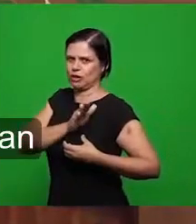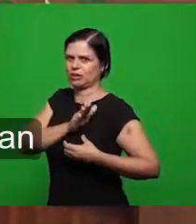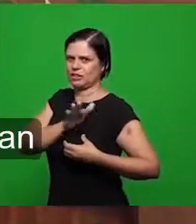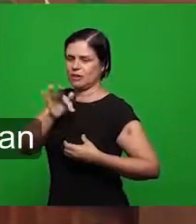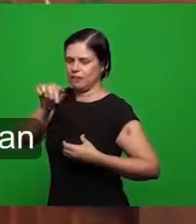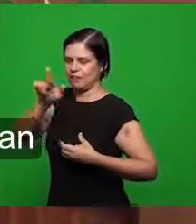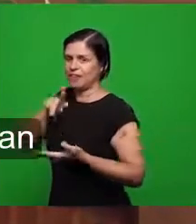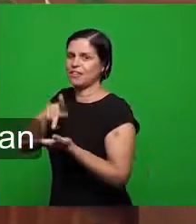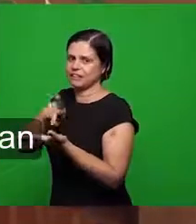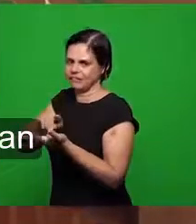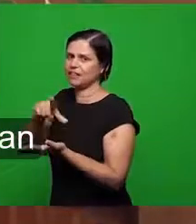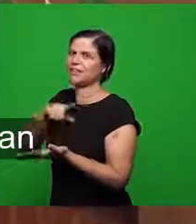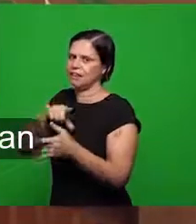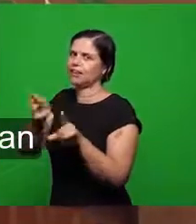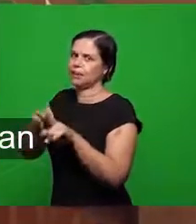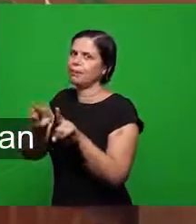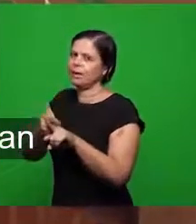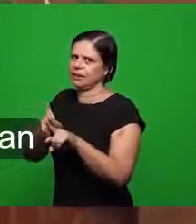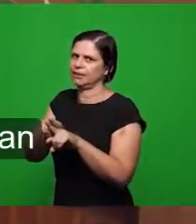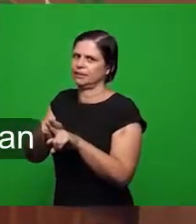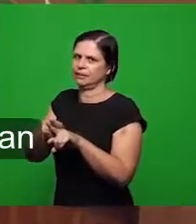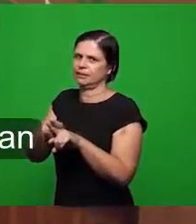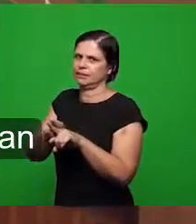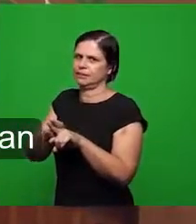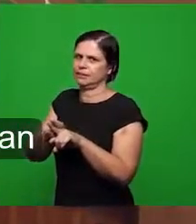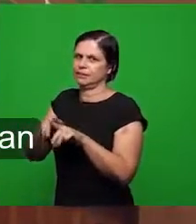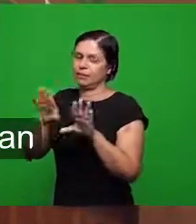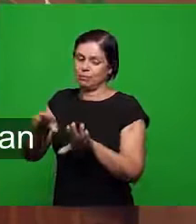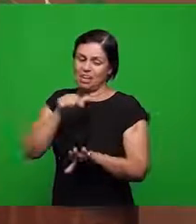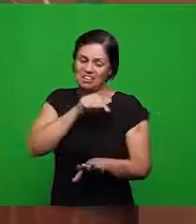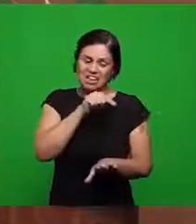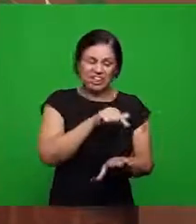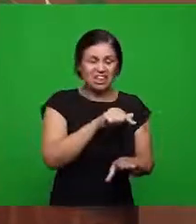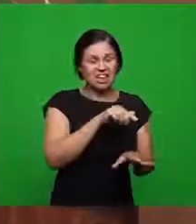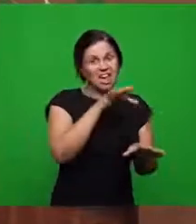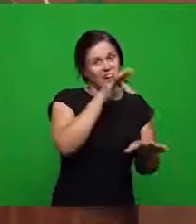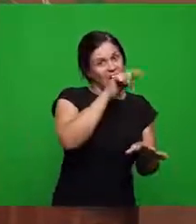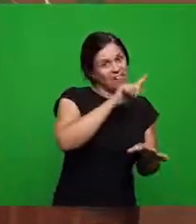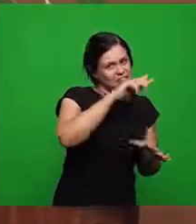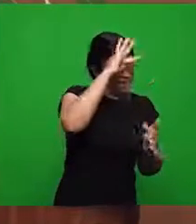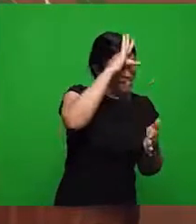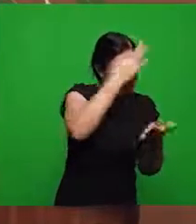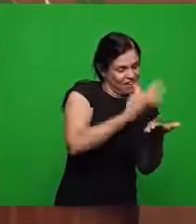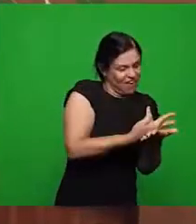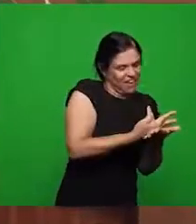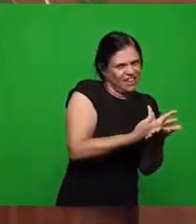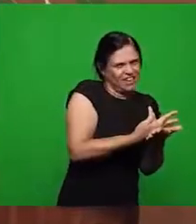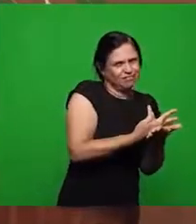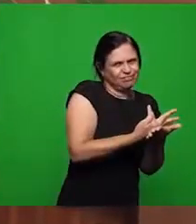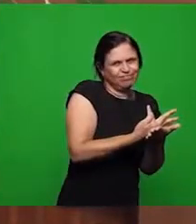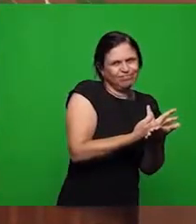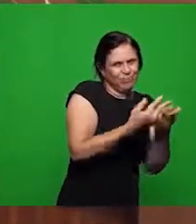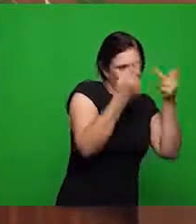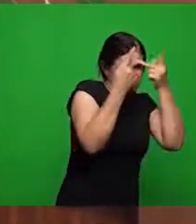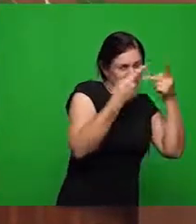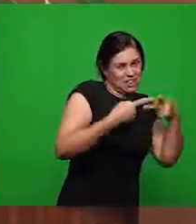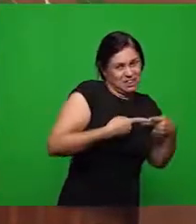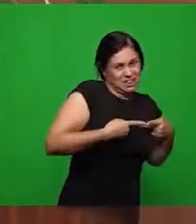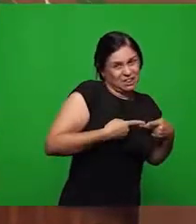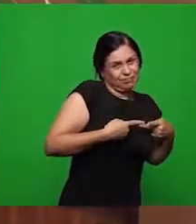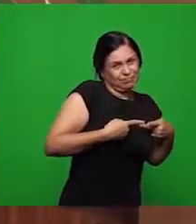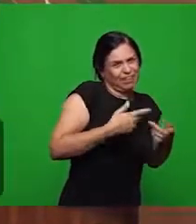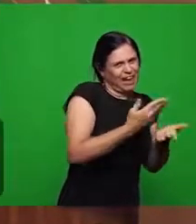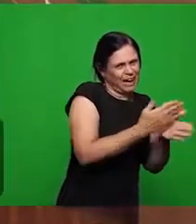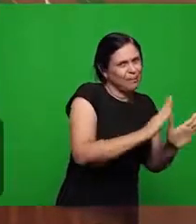que tem fim que é do homem que vai morrer com o homem existe uma